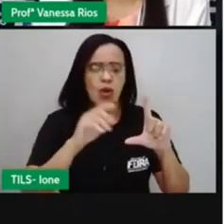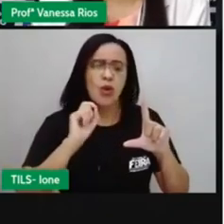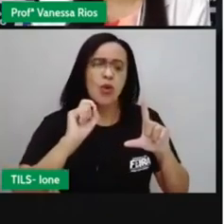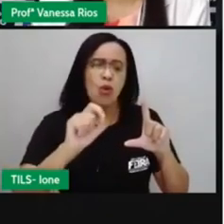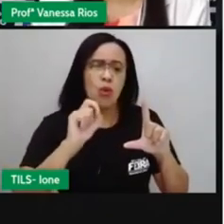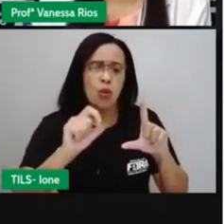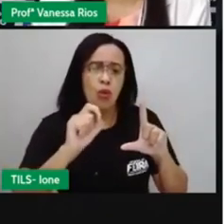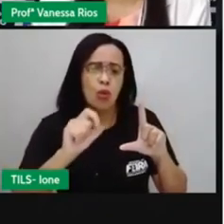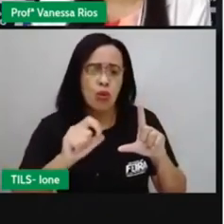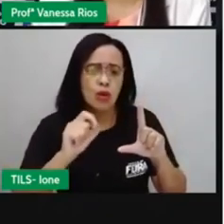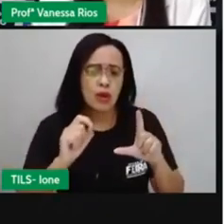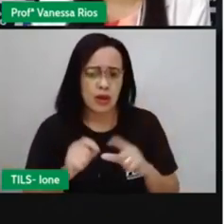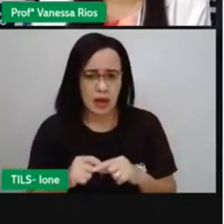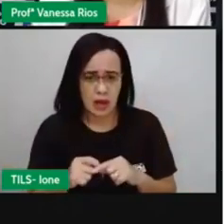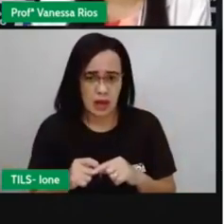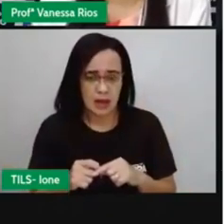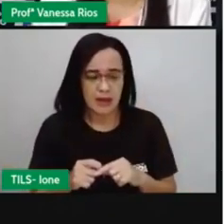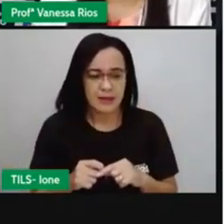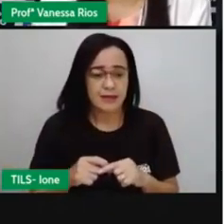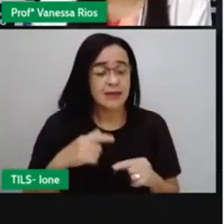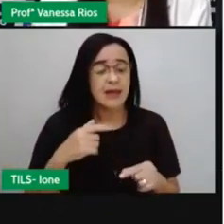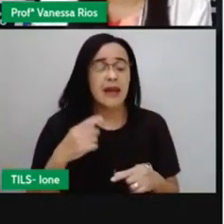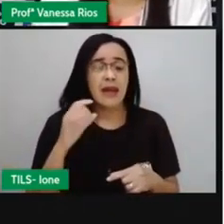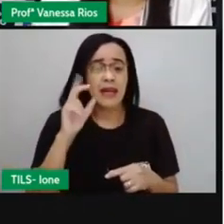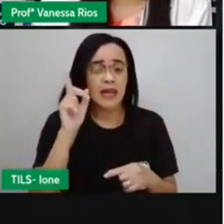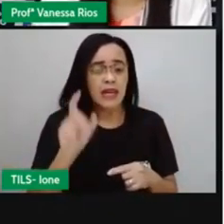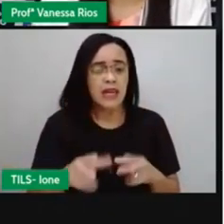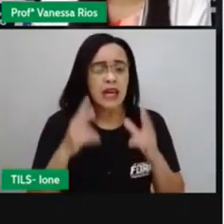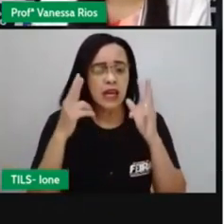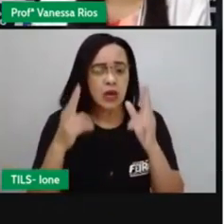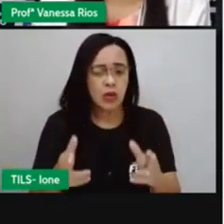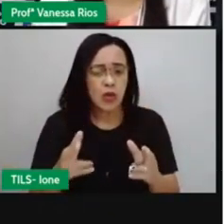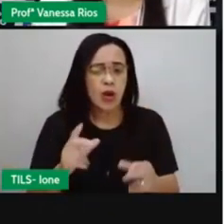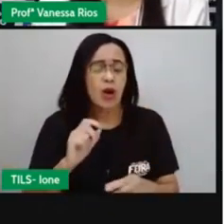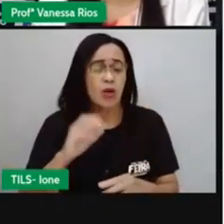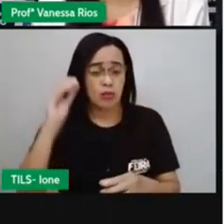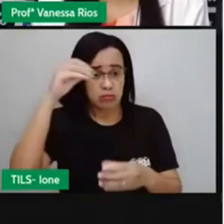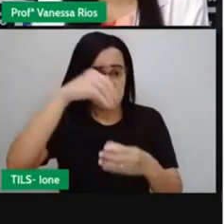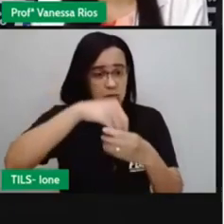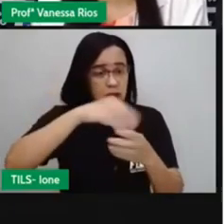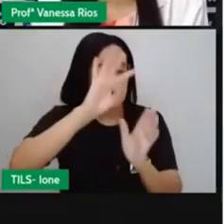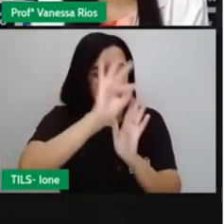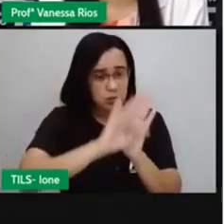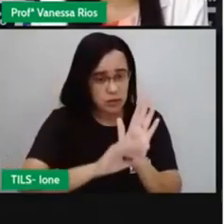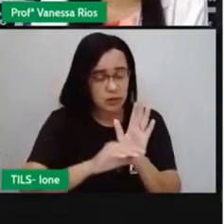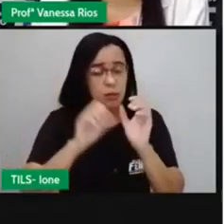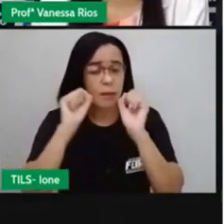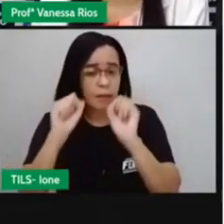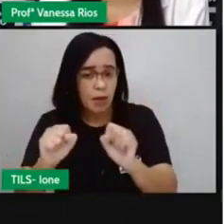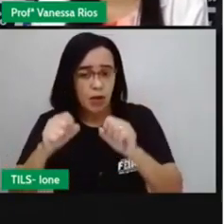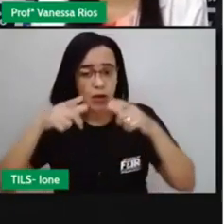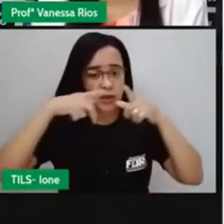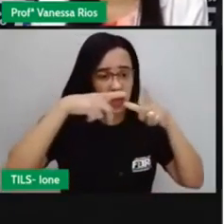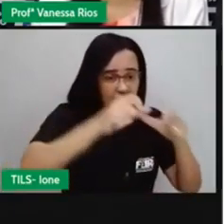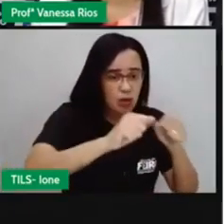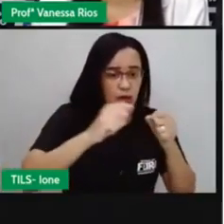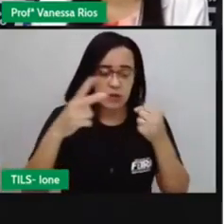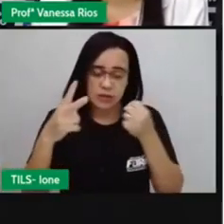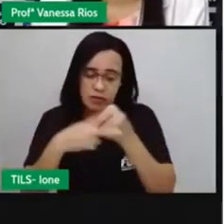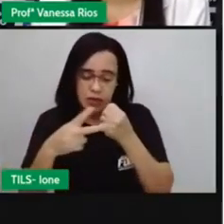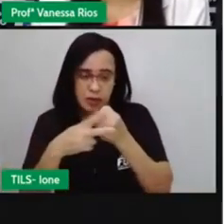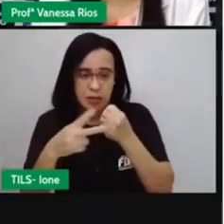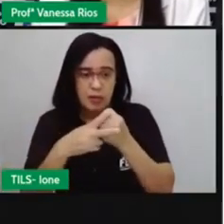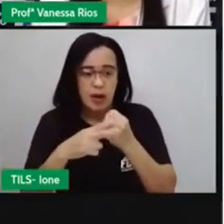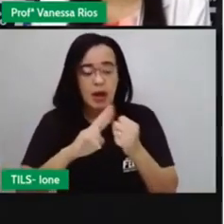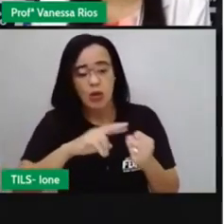podemos visualizar a presença da linguagem verbal associada à não verbal. Quando a gente fala aí de anedota,